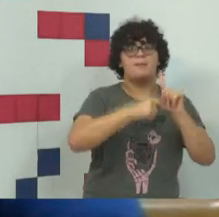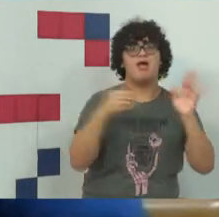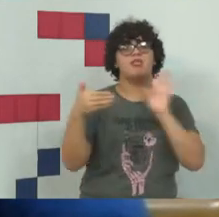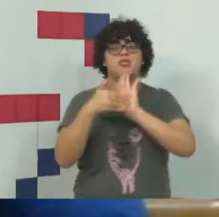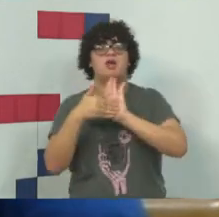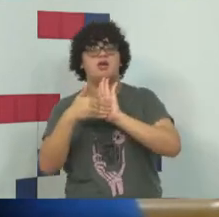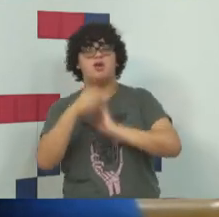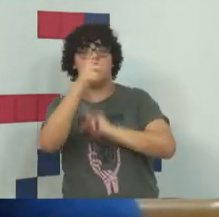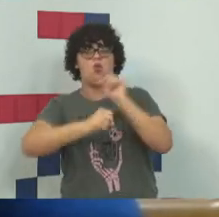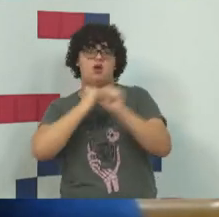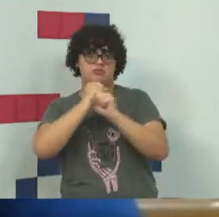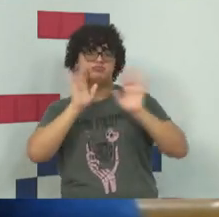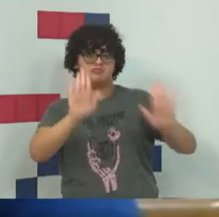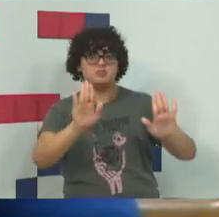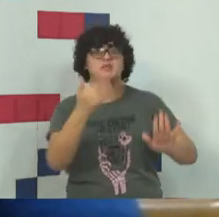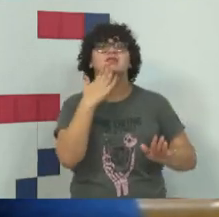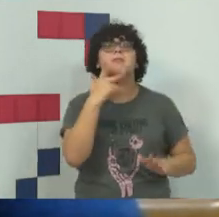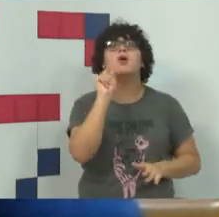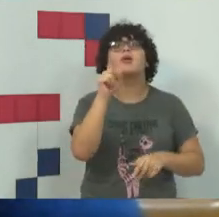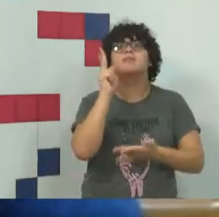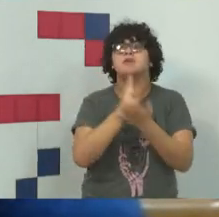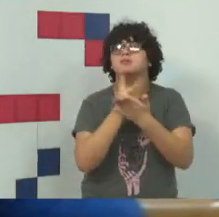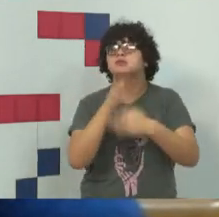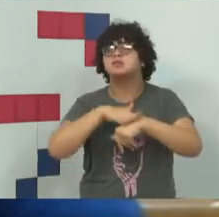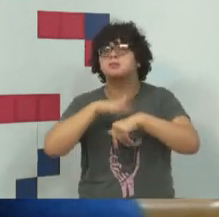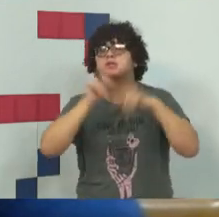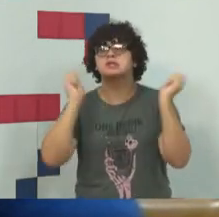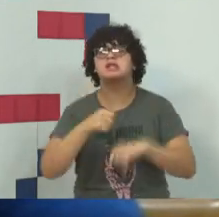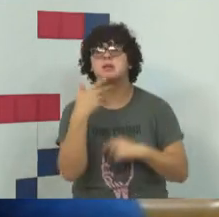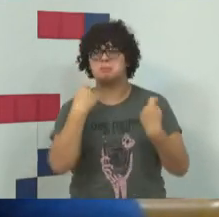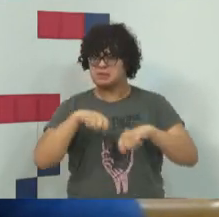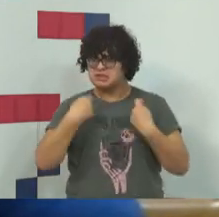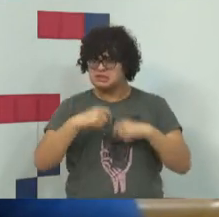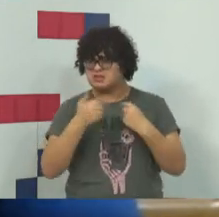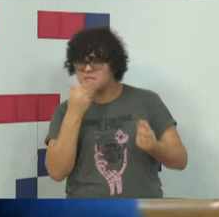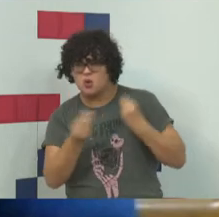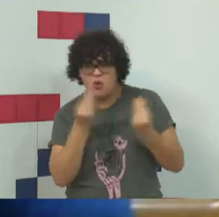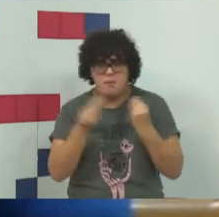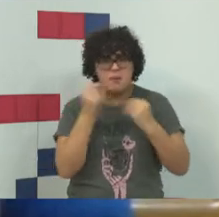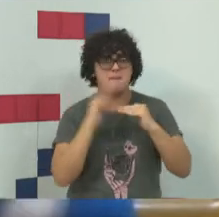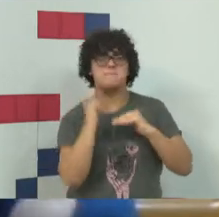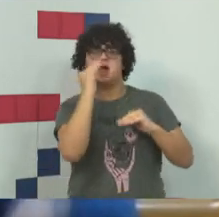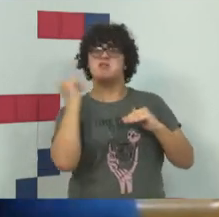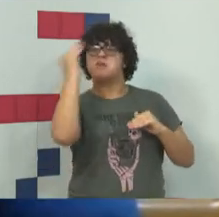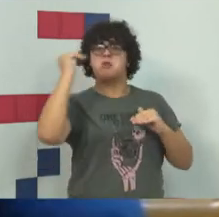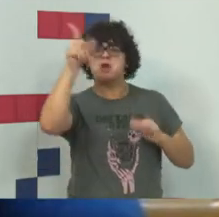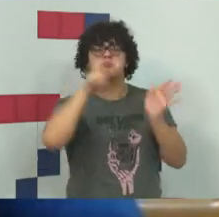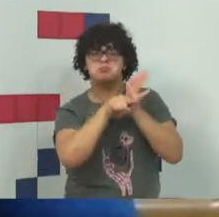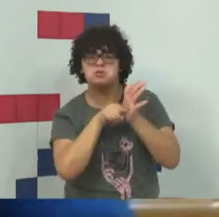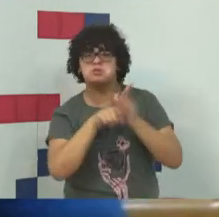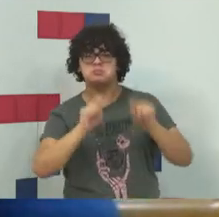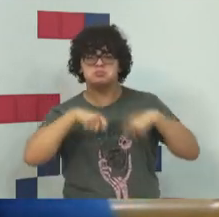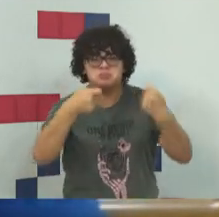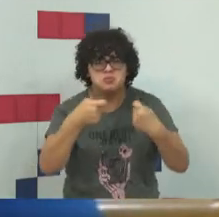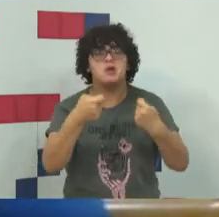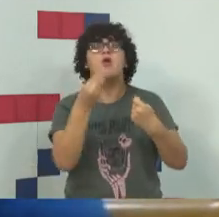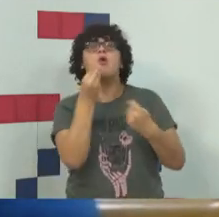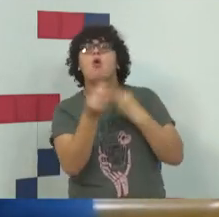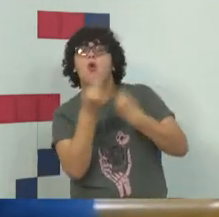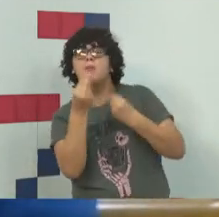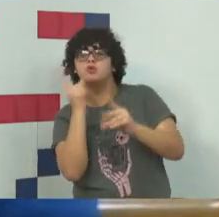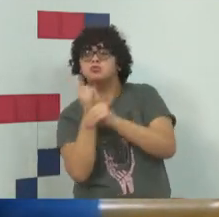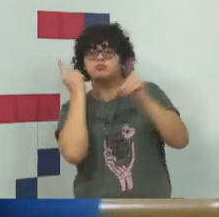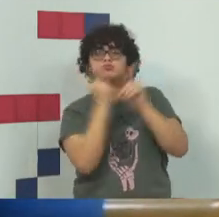crime. Ao mesmo tempo, a gente precisa de cada vez mais mecanismos para identificar